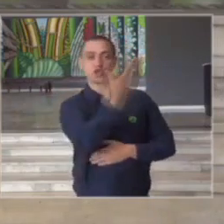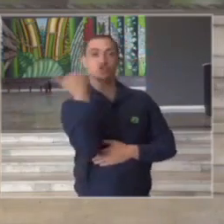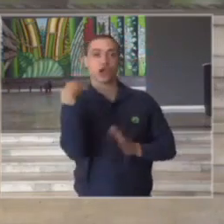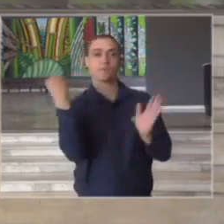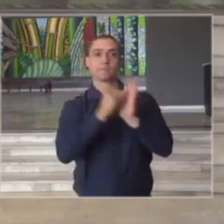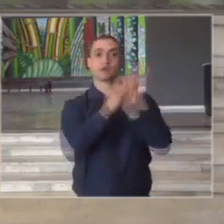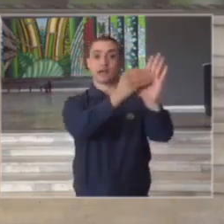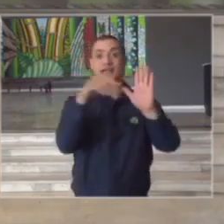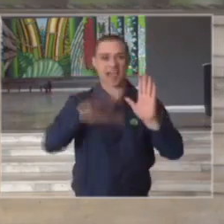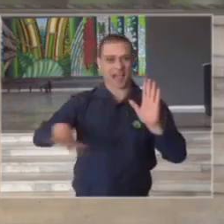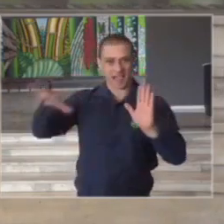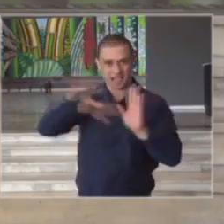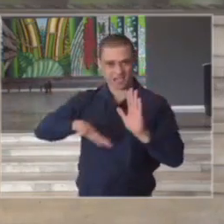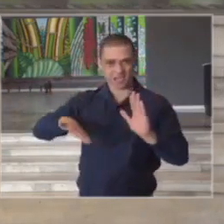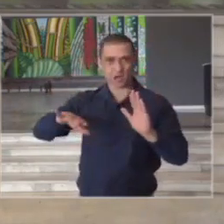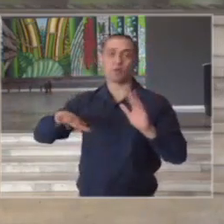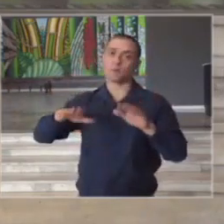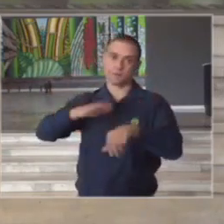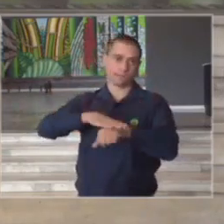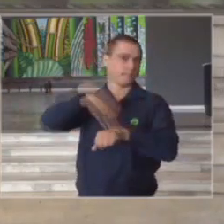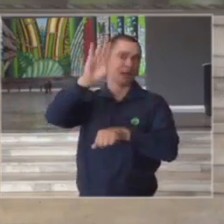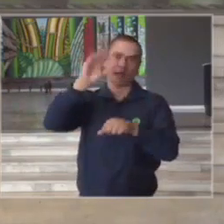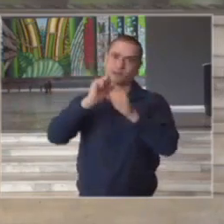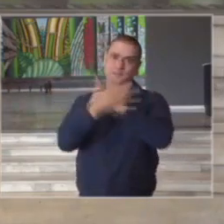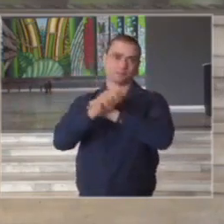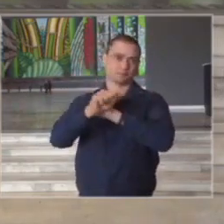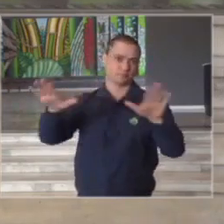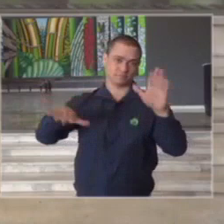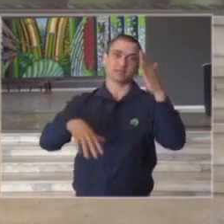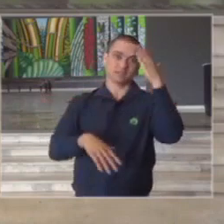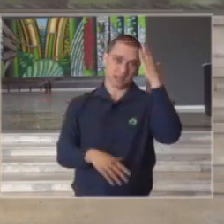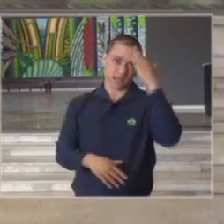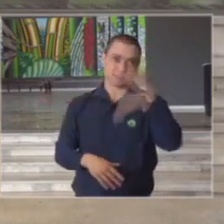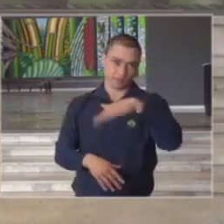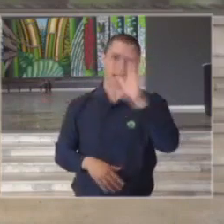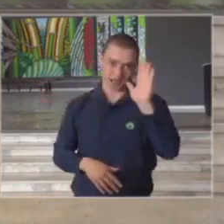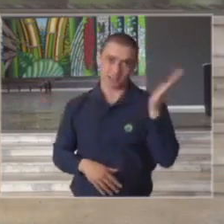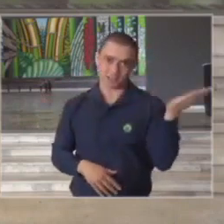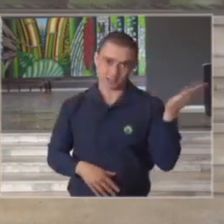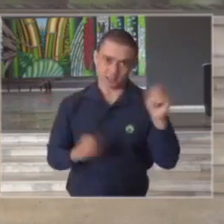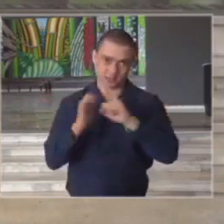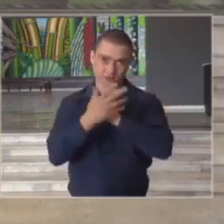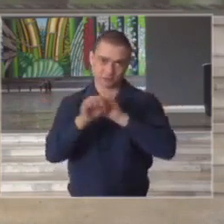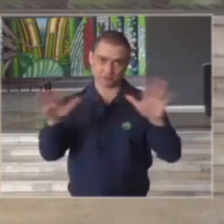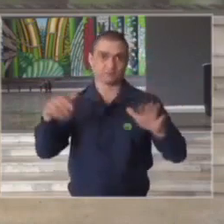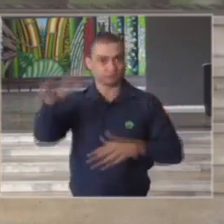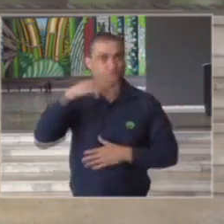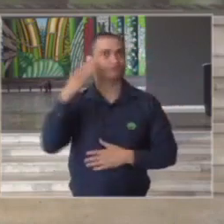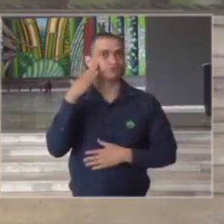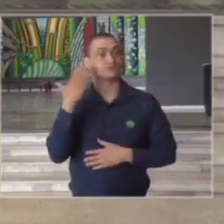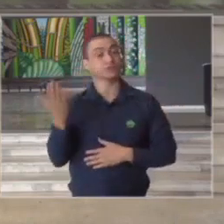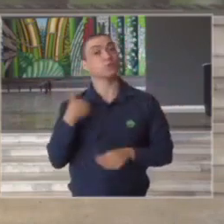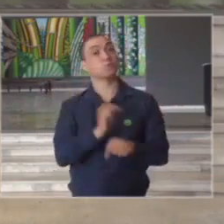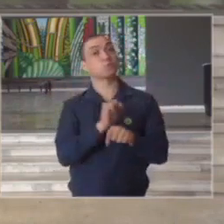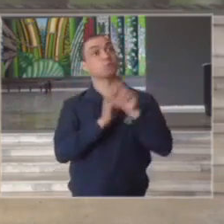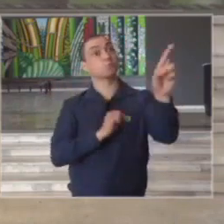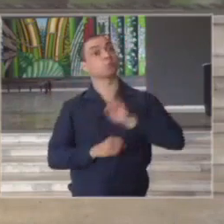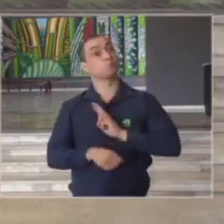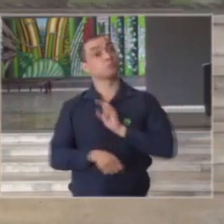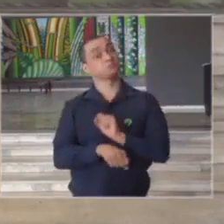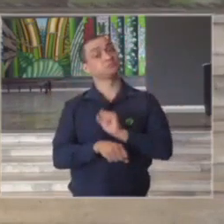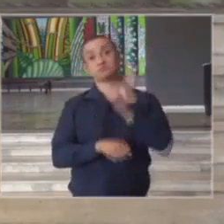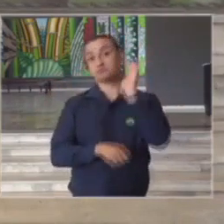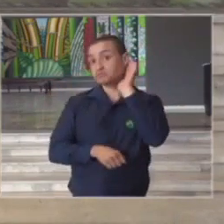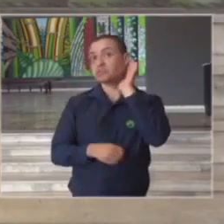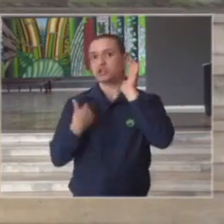região aliás notoriamente sabida a mais afetada pelo coronavírus estamos aguardando a resposta